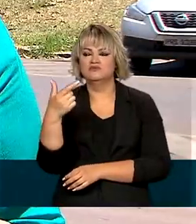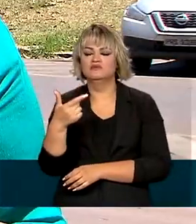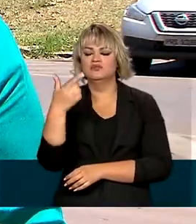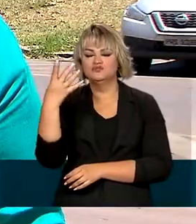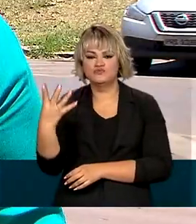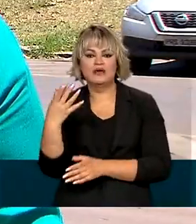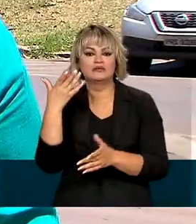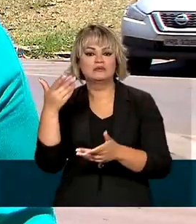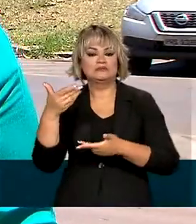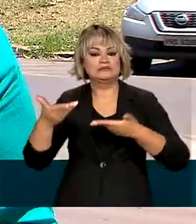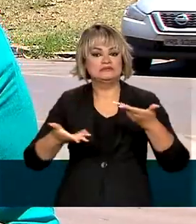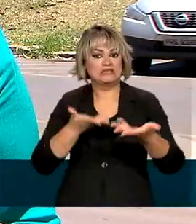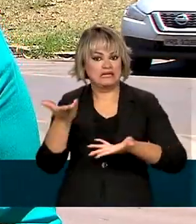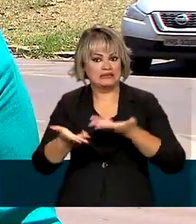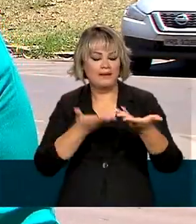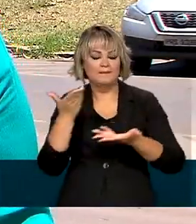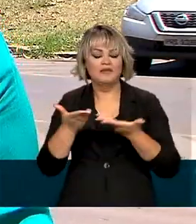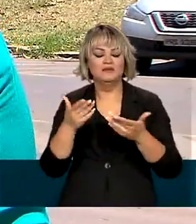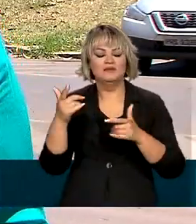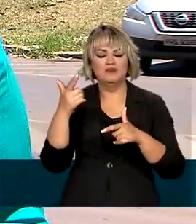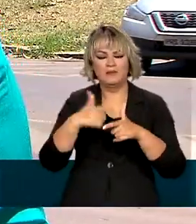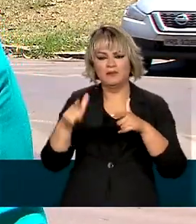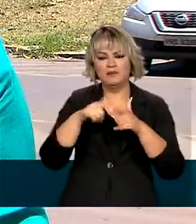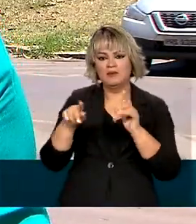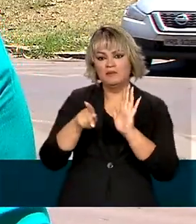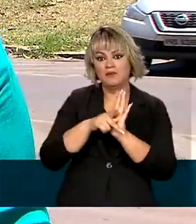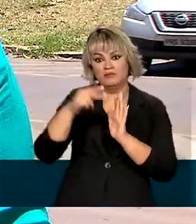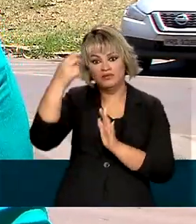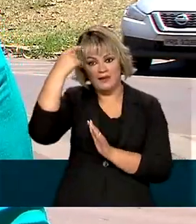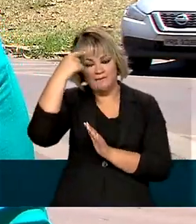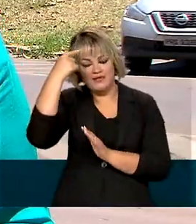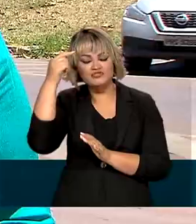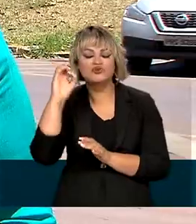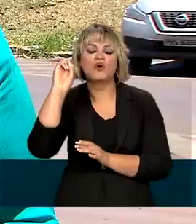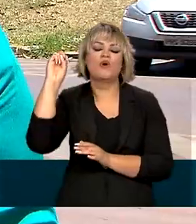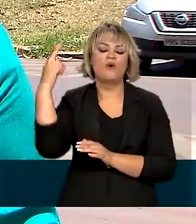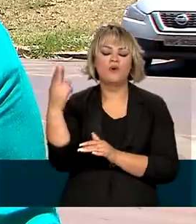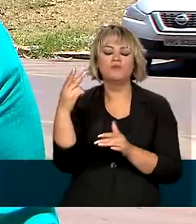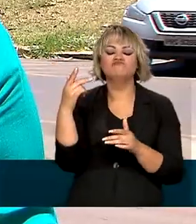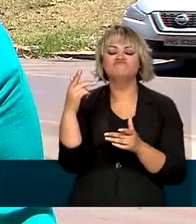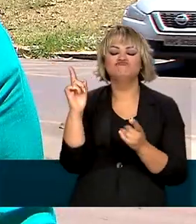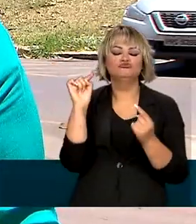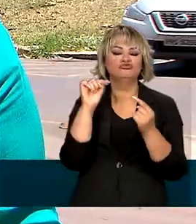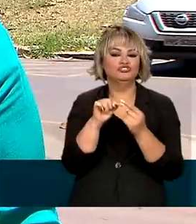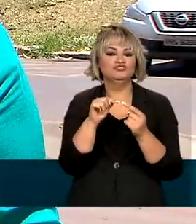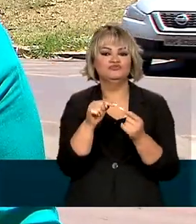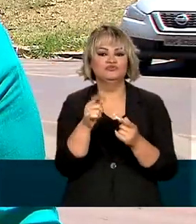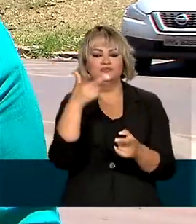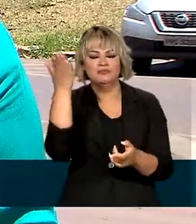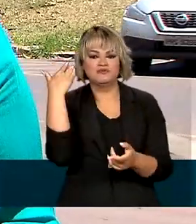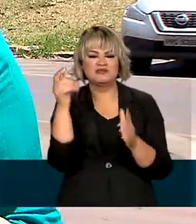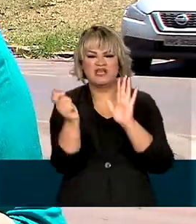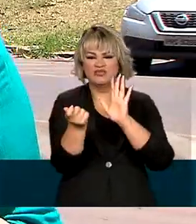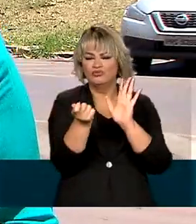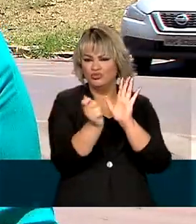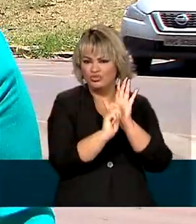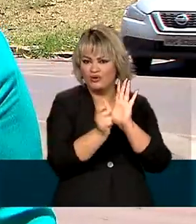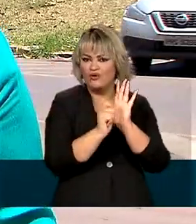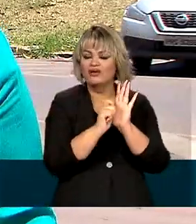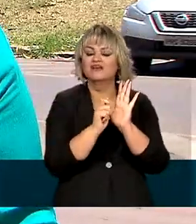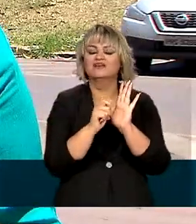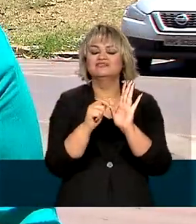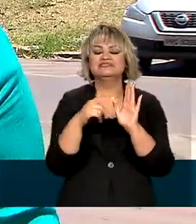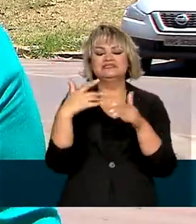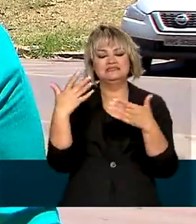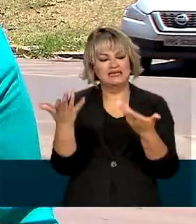para o tratamento de transtornos mentais e também de problemas decorrentes do uso de drogas. E tudo é